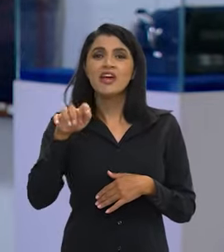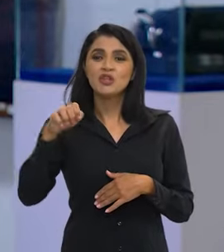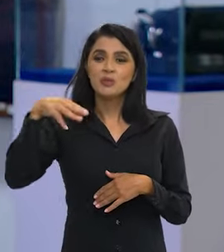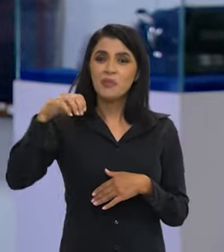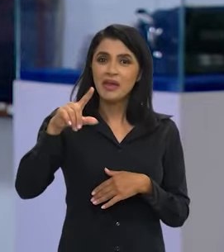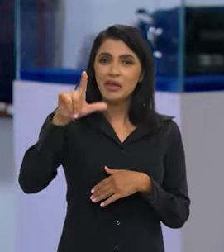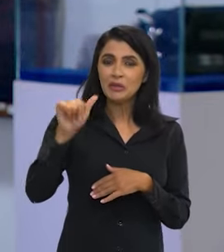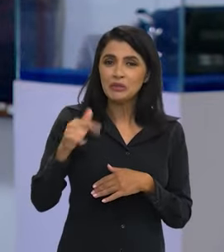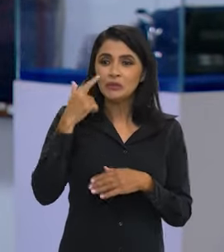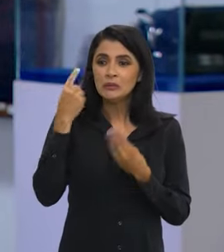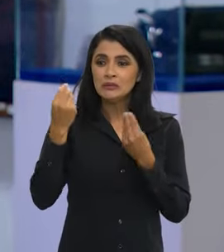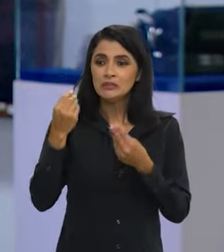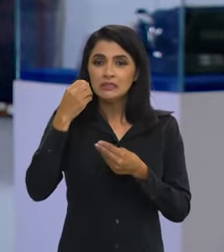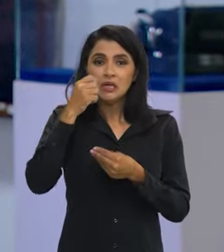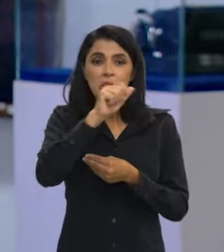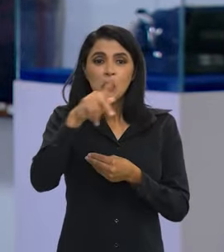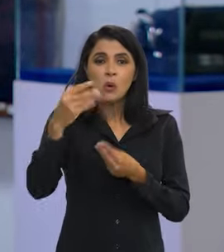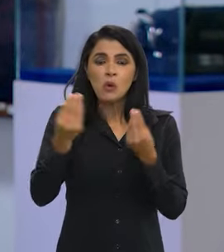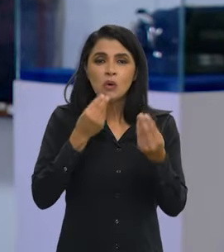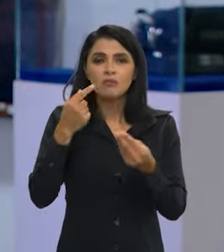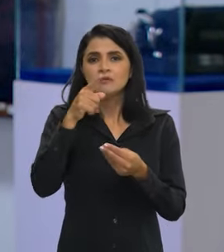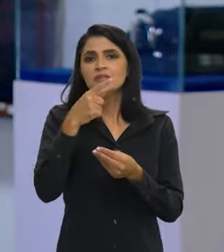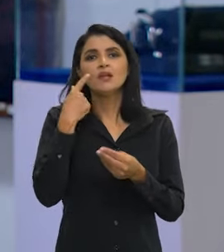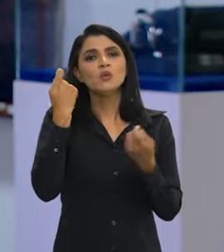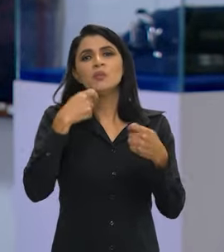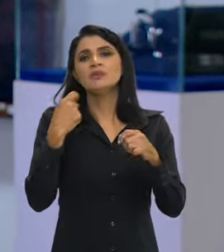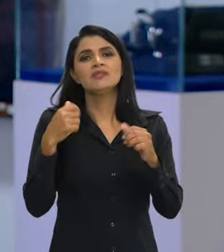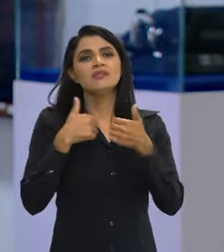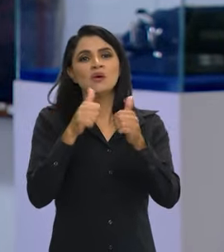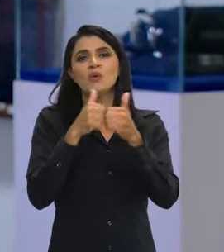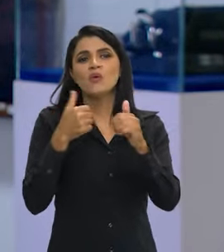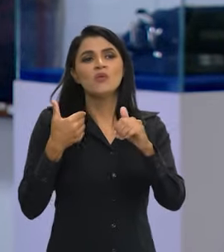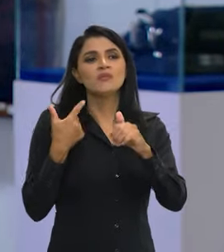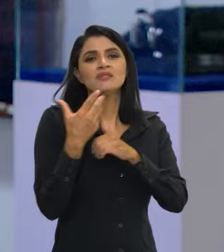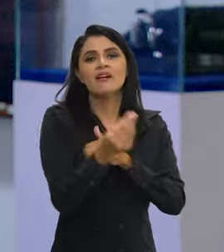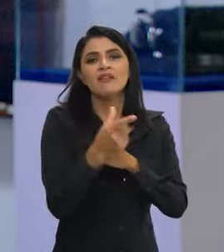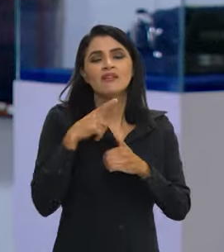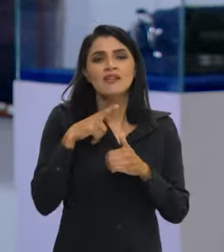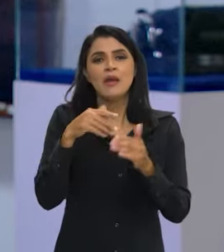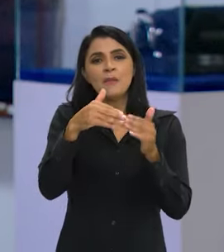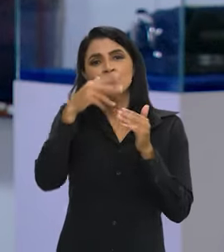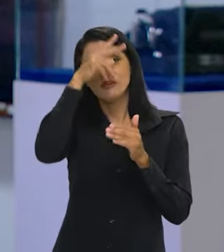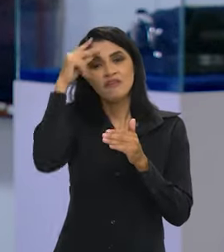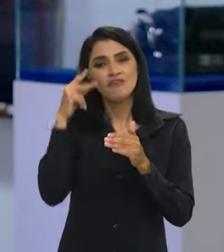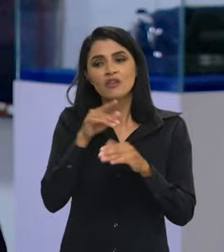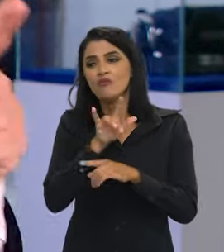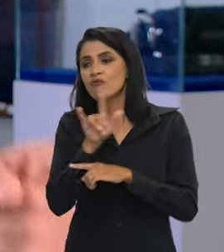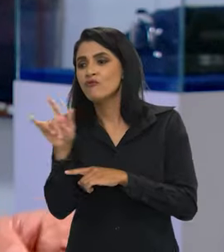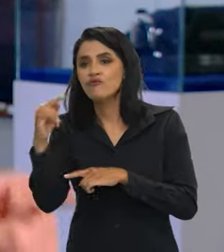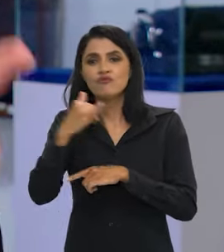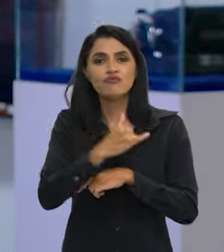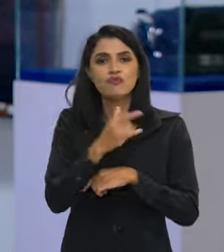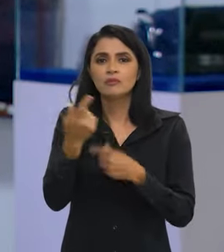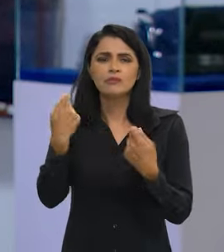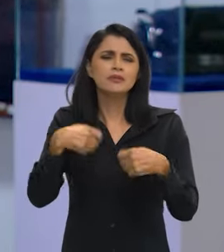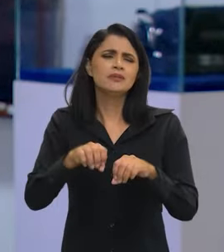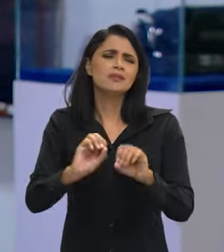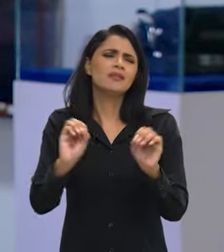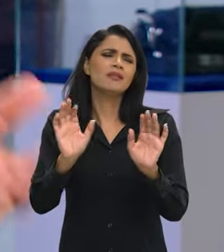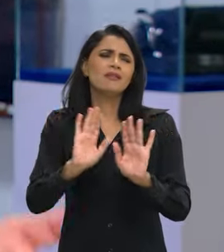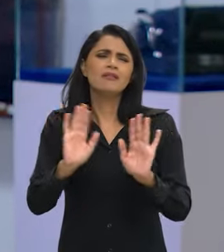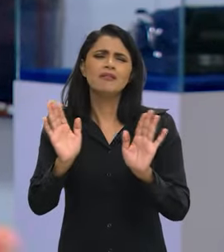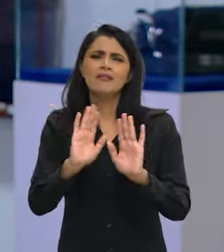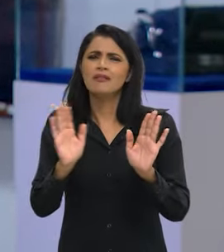fácil, porque você vai sair, você não precisa viajar, você não precisa pegar ônibus, você não precisa pedir para o prefeito pagar avião para sair de um lugar, voar 500